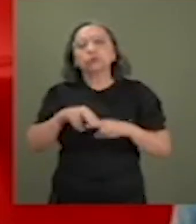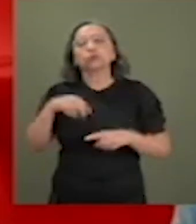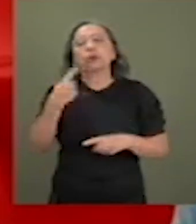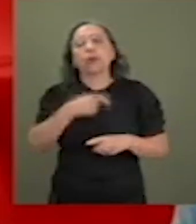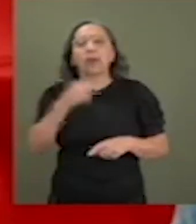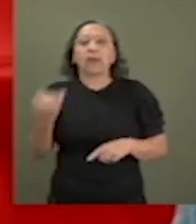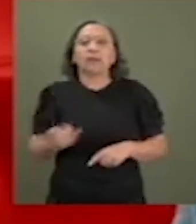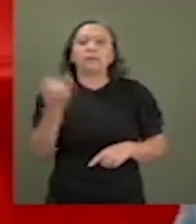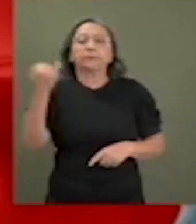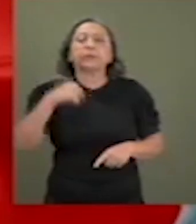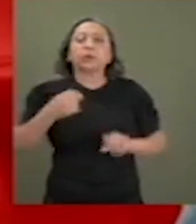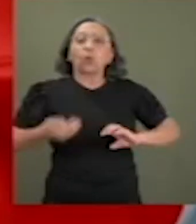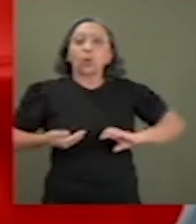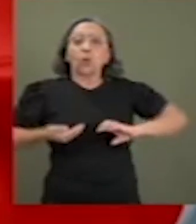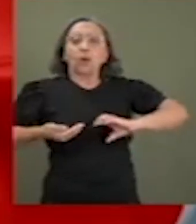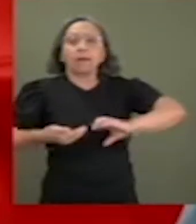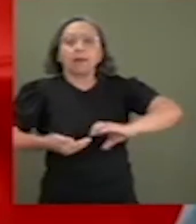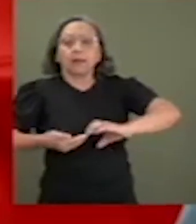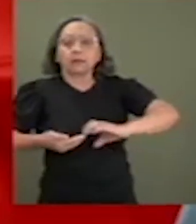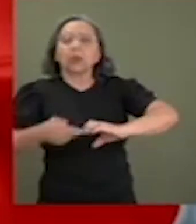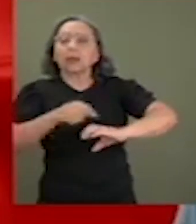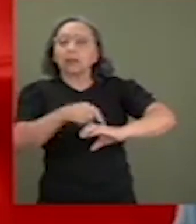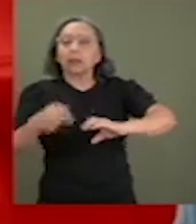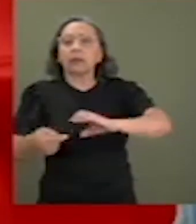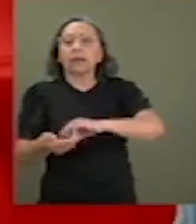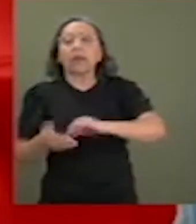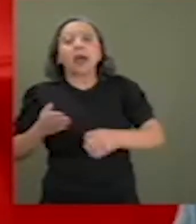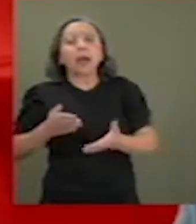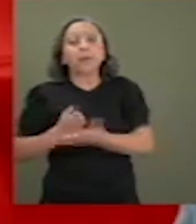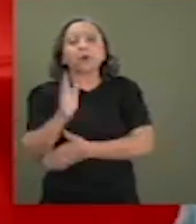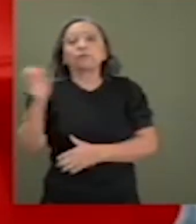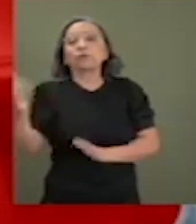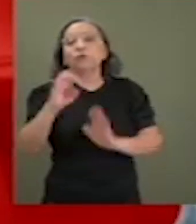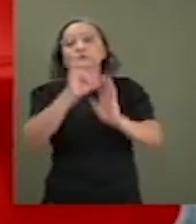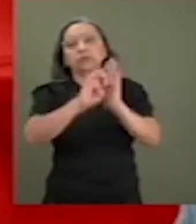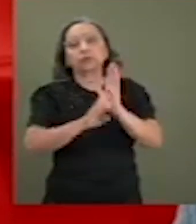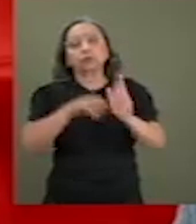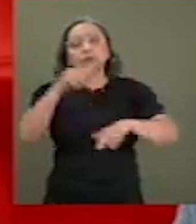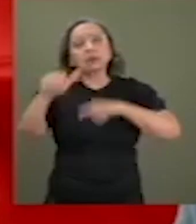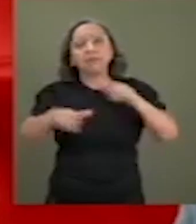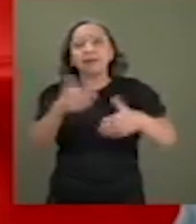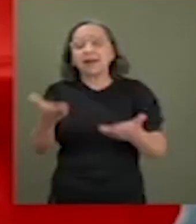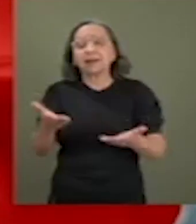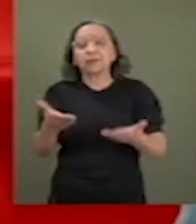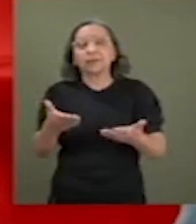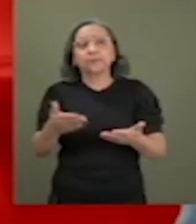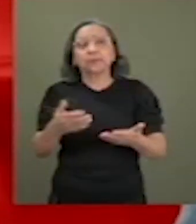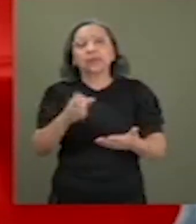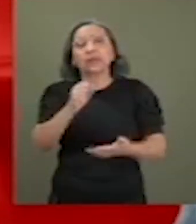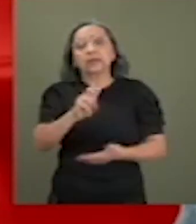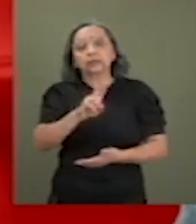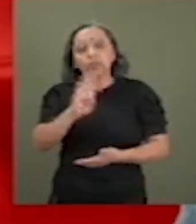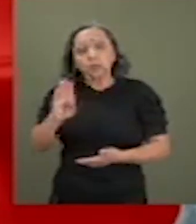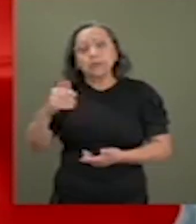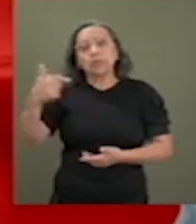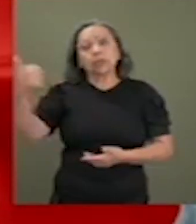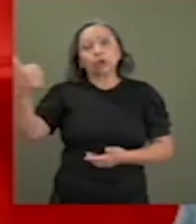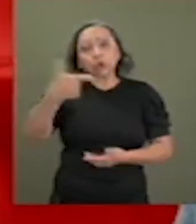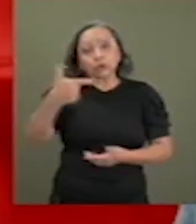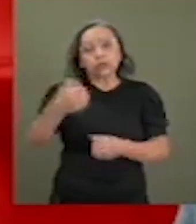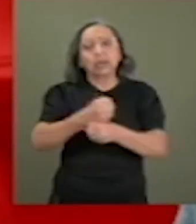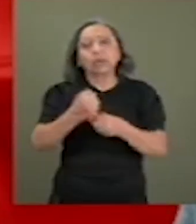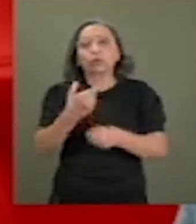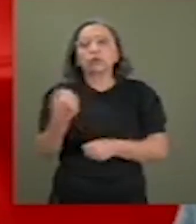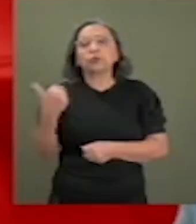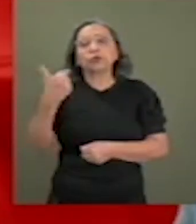essencial que o Congresso aprove o novo Estatuto do Trabalho, a SUG 12 de 2018, que eu